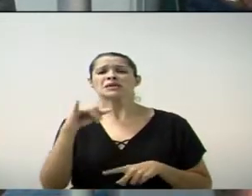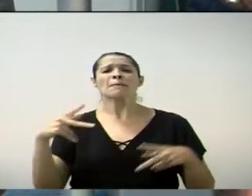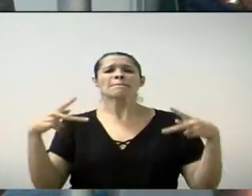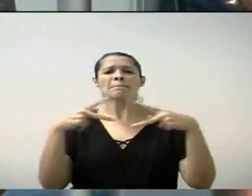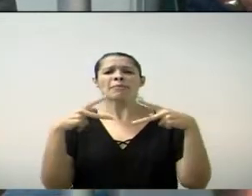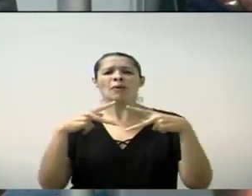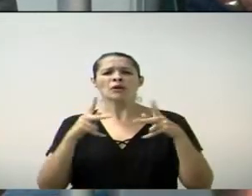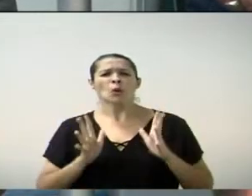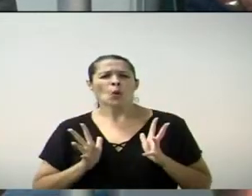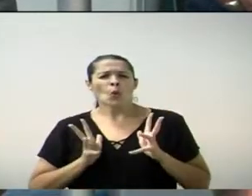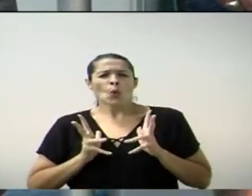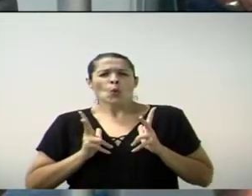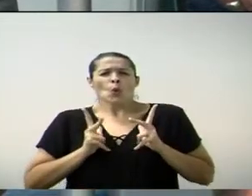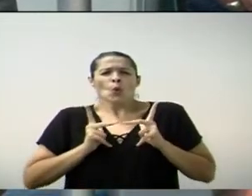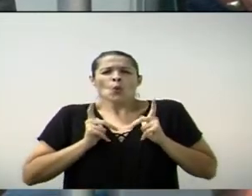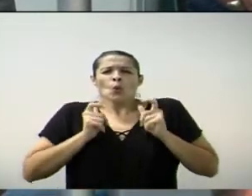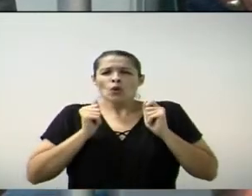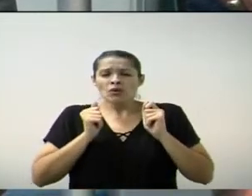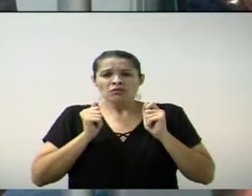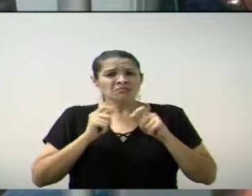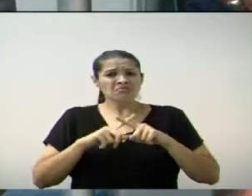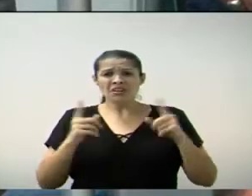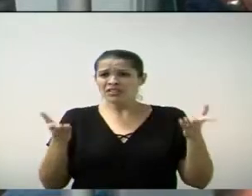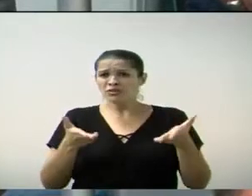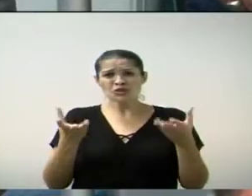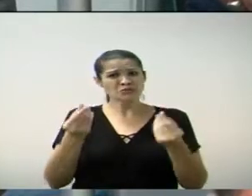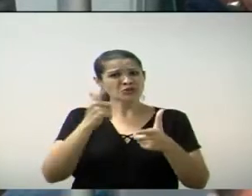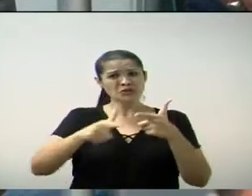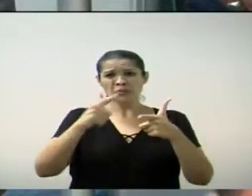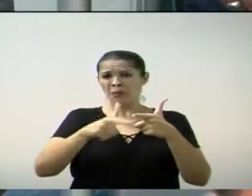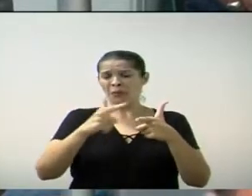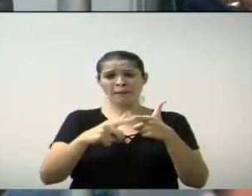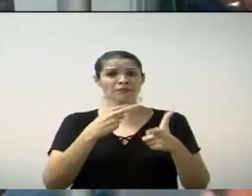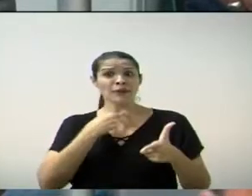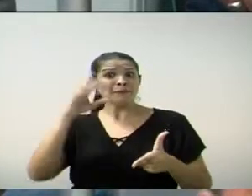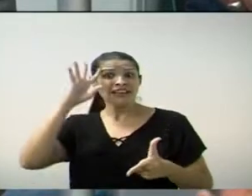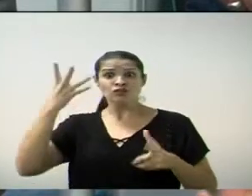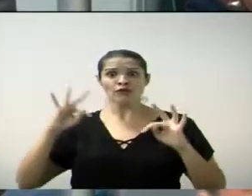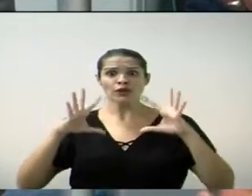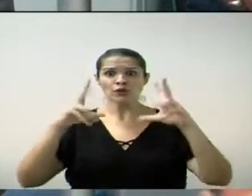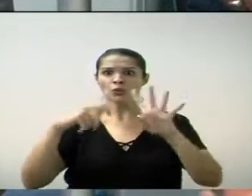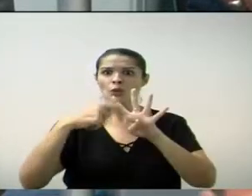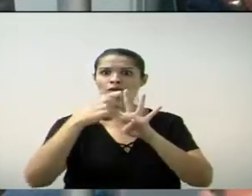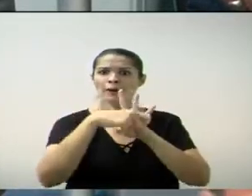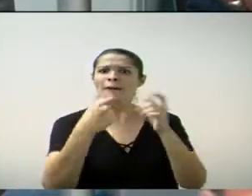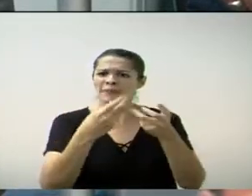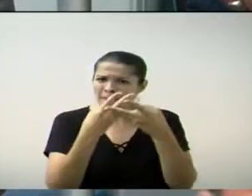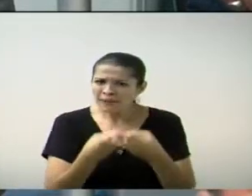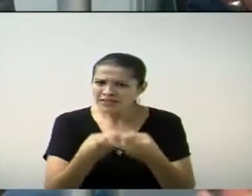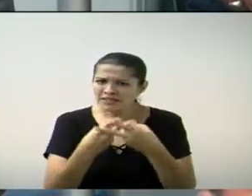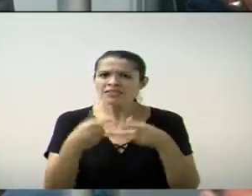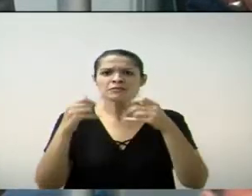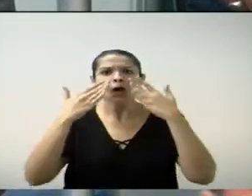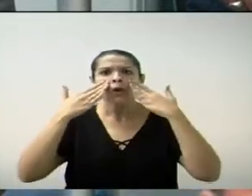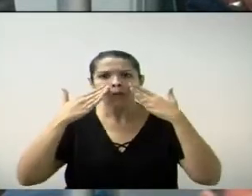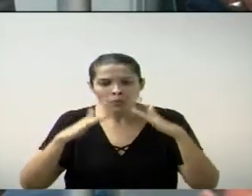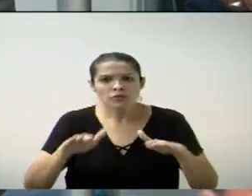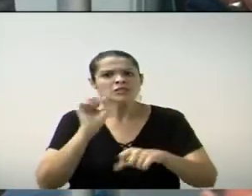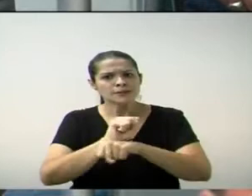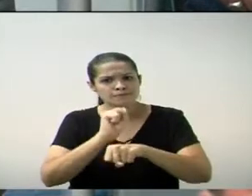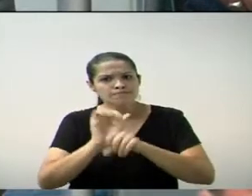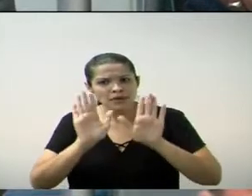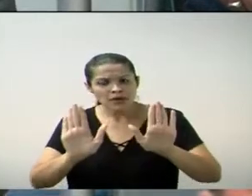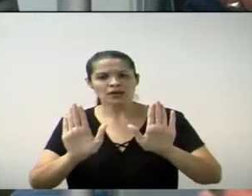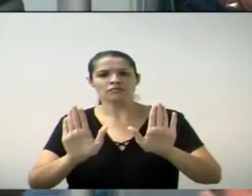ele não resolvia o problema da cidade toda que está tendo hoje. Você entendeu? Então, tem que ter paciência, tem que ter humildade de esperar.